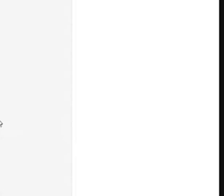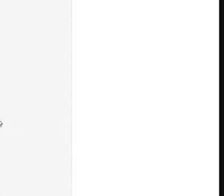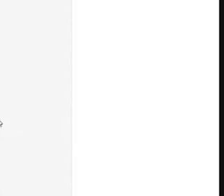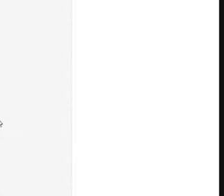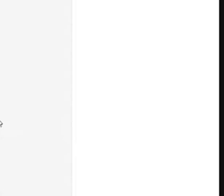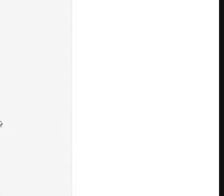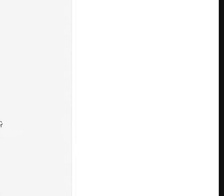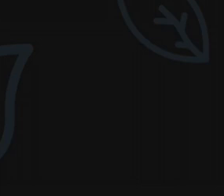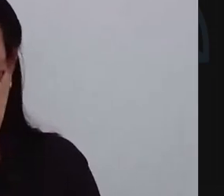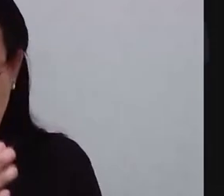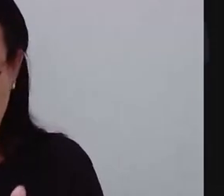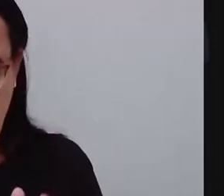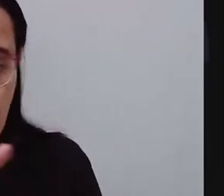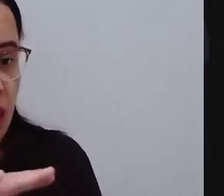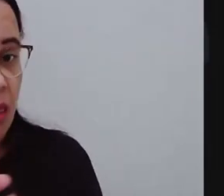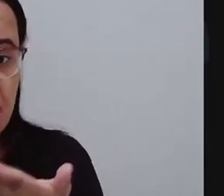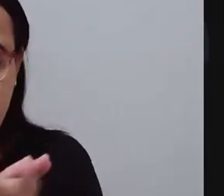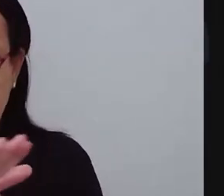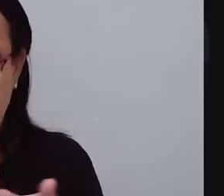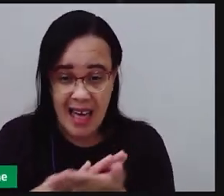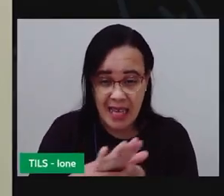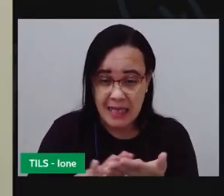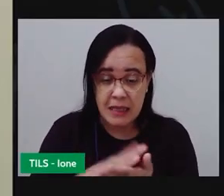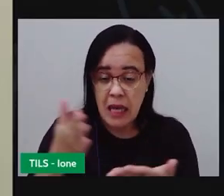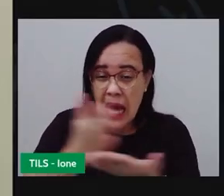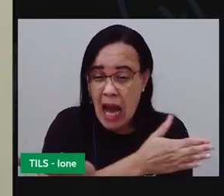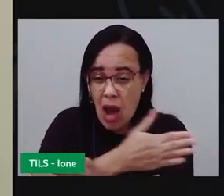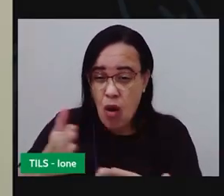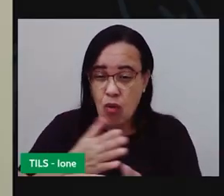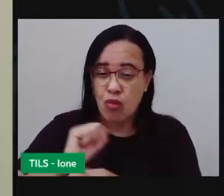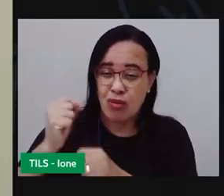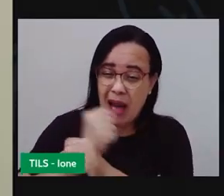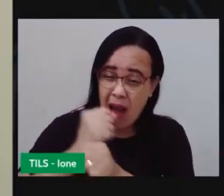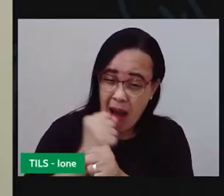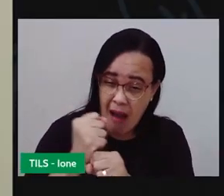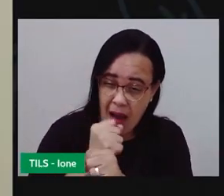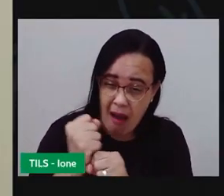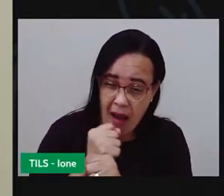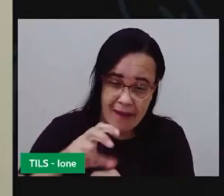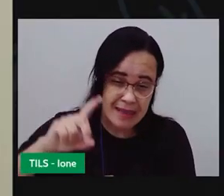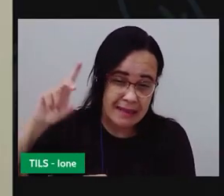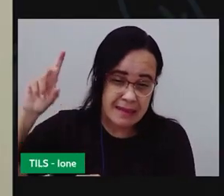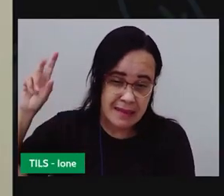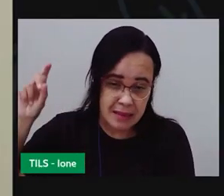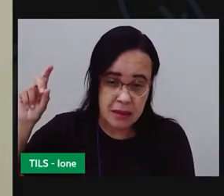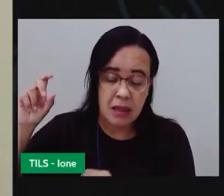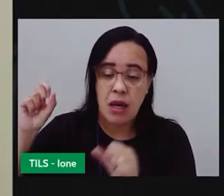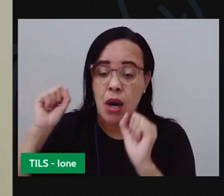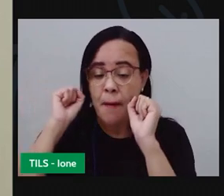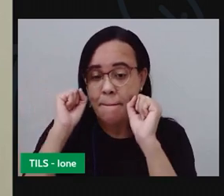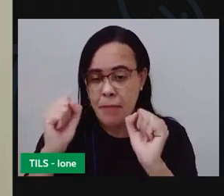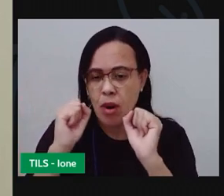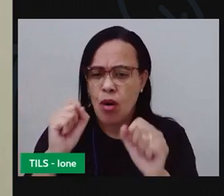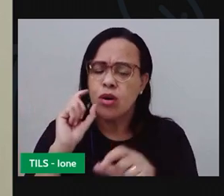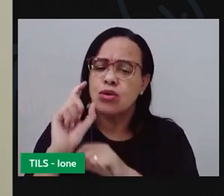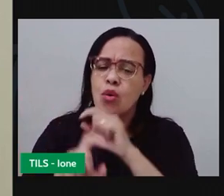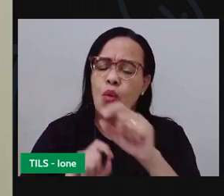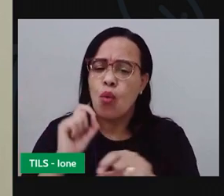e alguns deles demoram muito tempo, a gente pode ter algumas ações como reciclar,